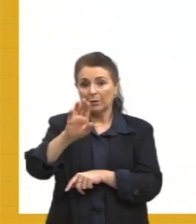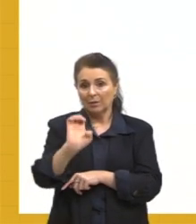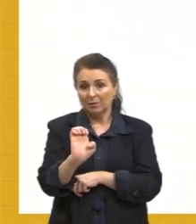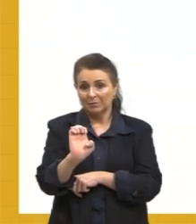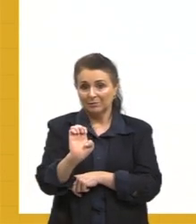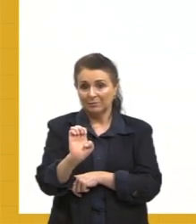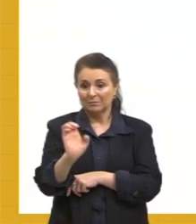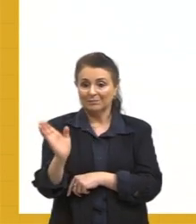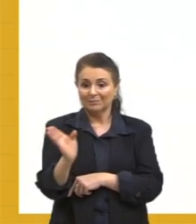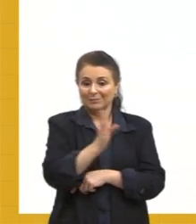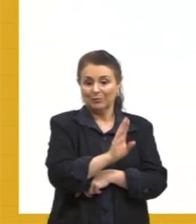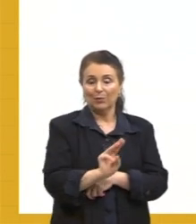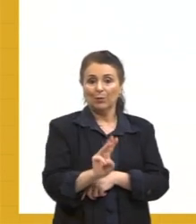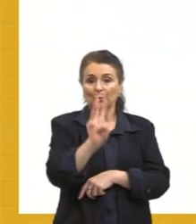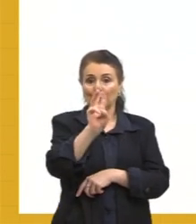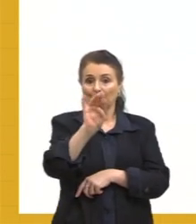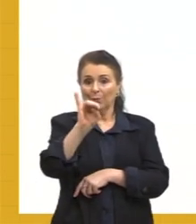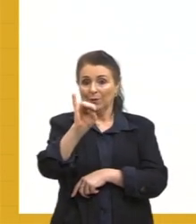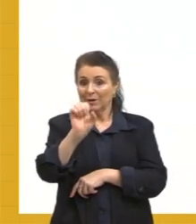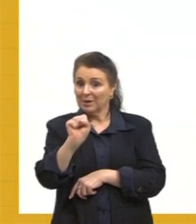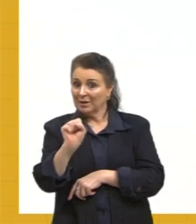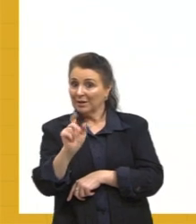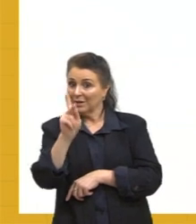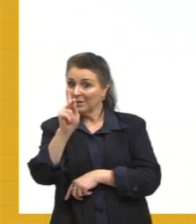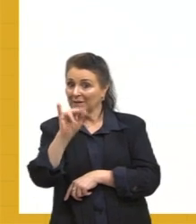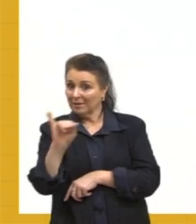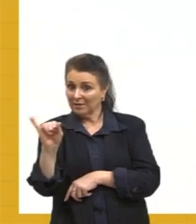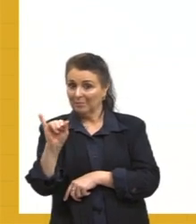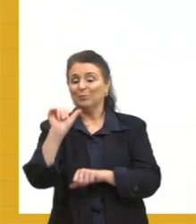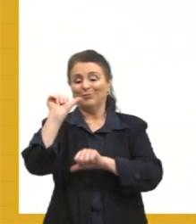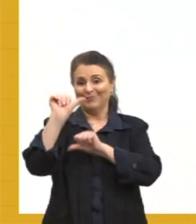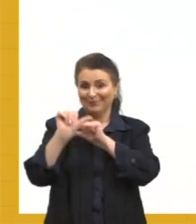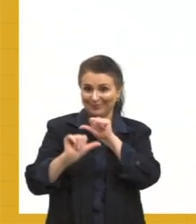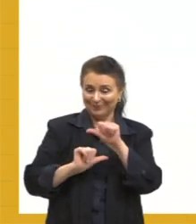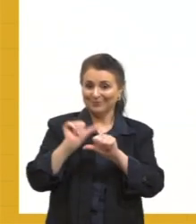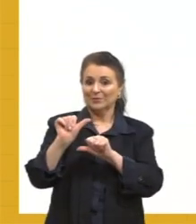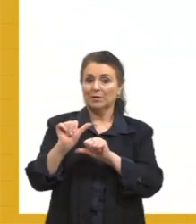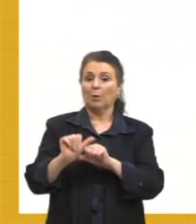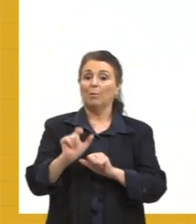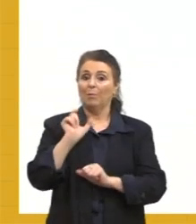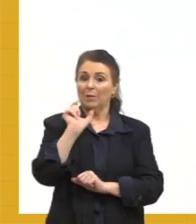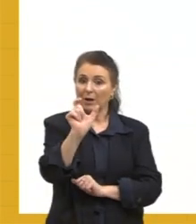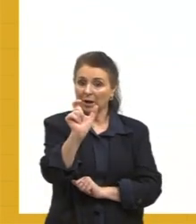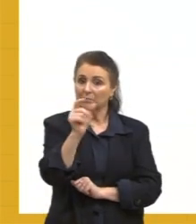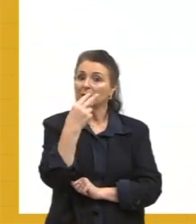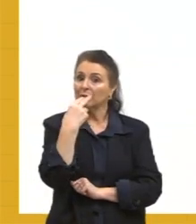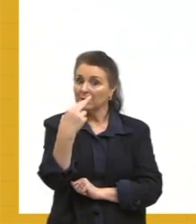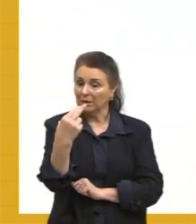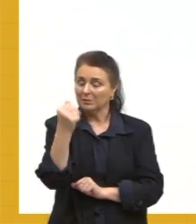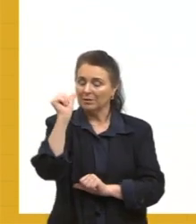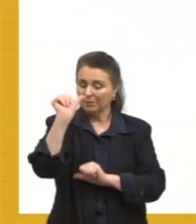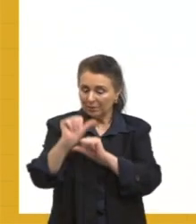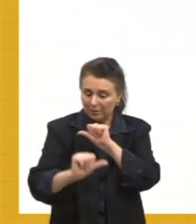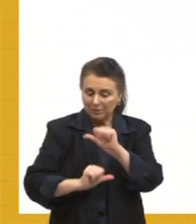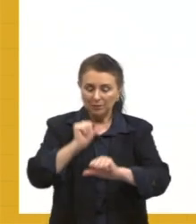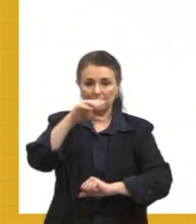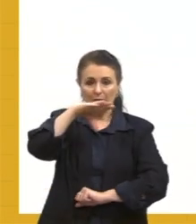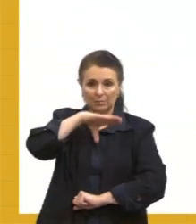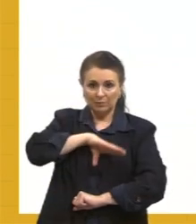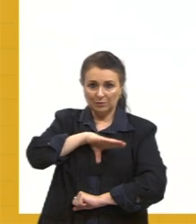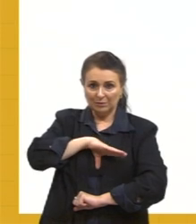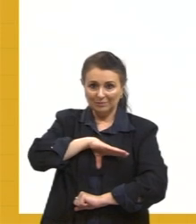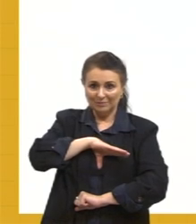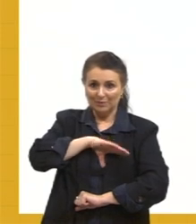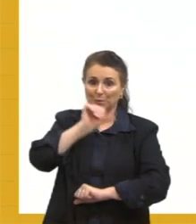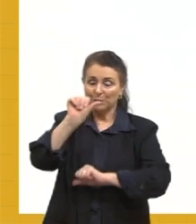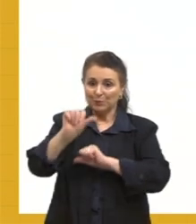ser transformado no U. Então, aí são palavras que vêm lá de origem inglesa, mas que, ao transportá-las para o